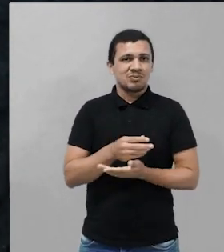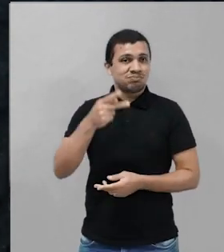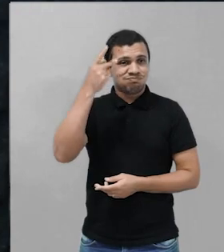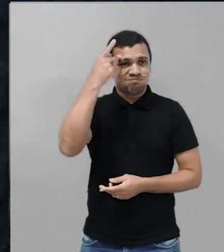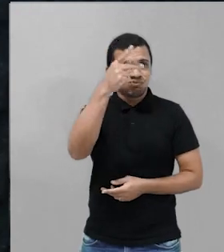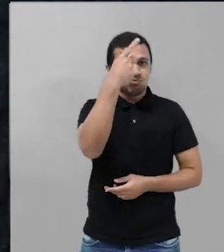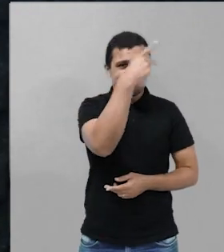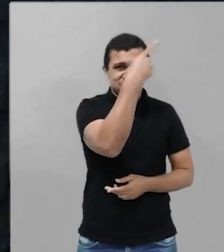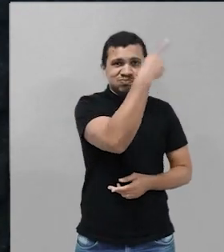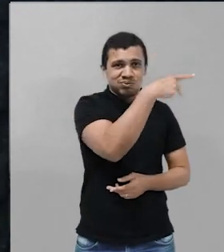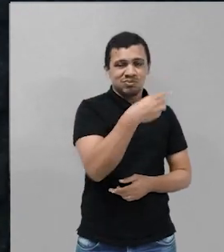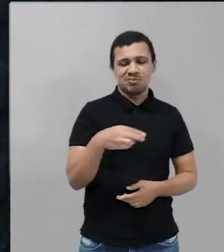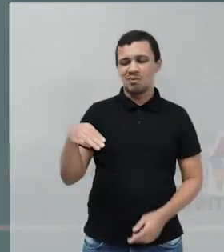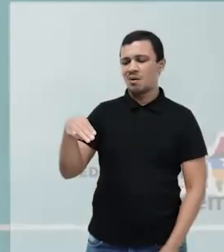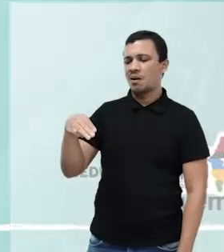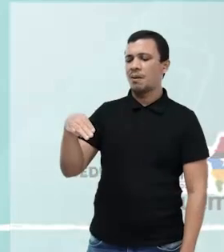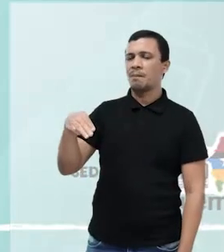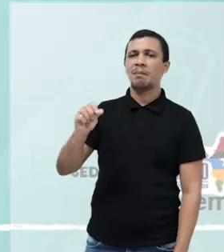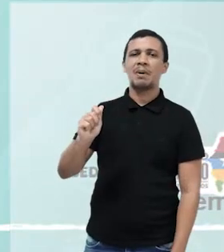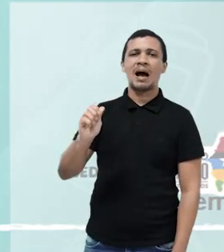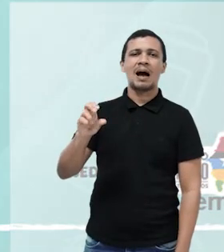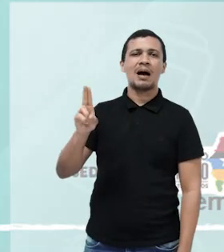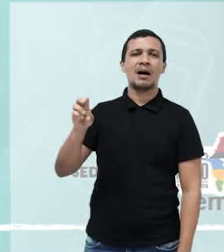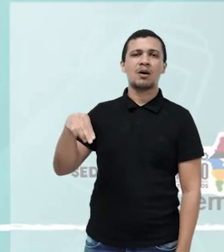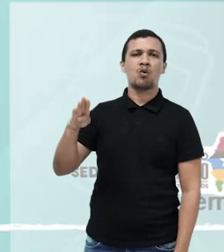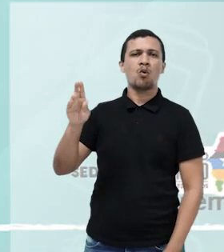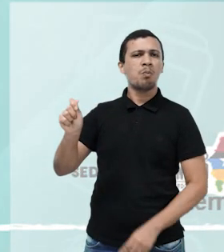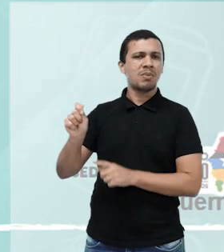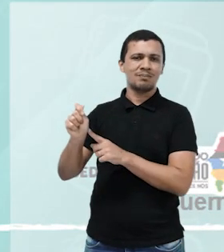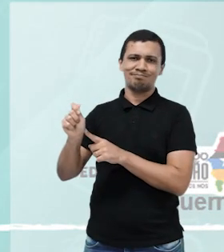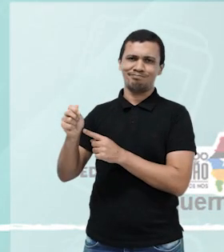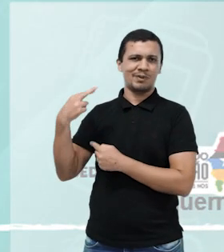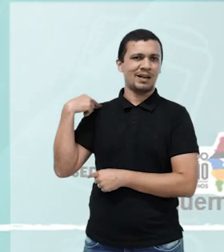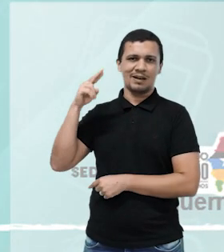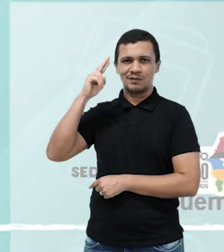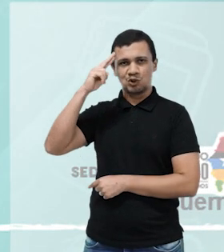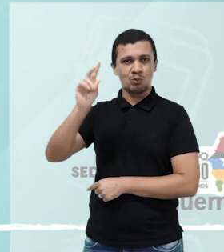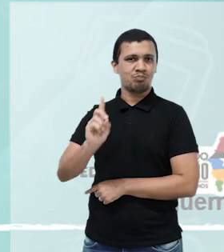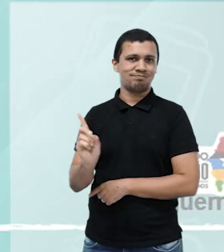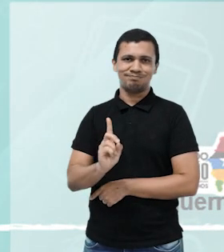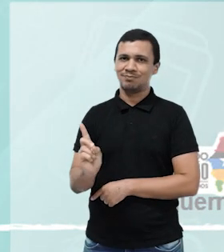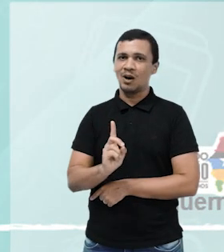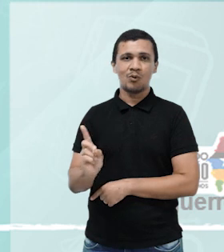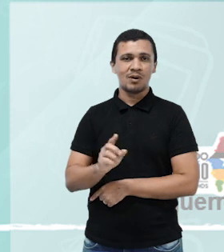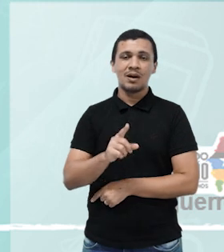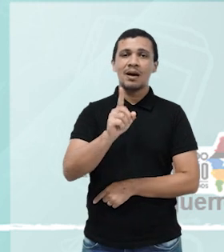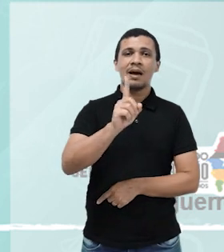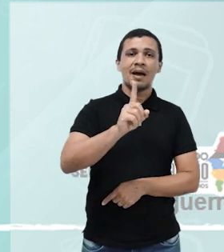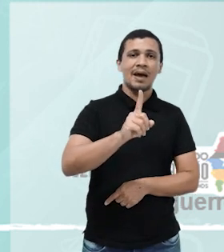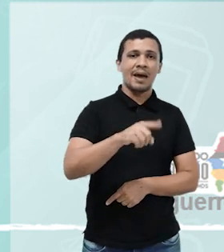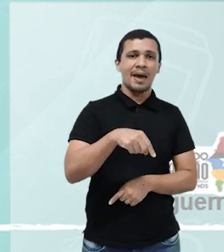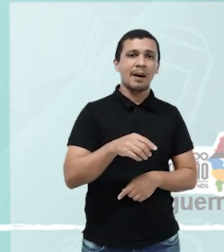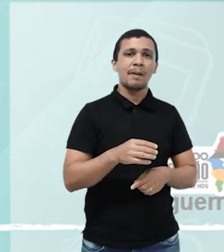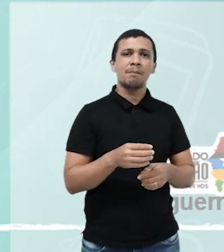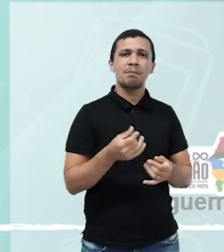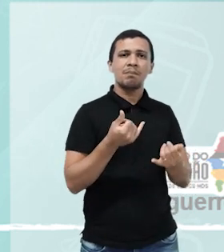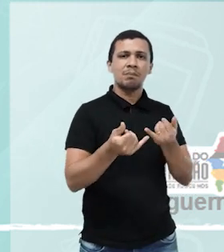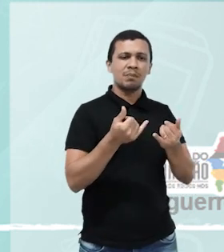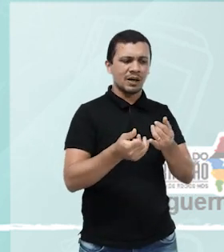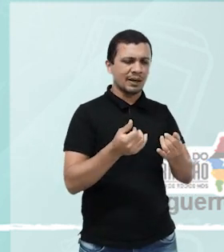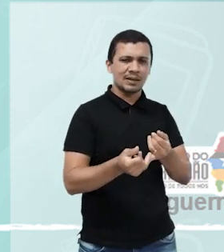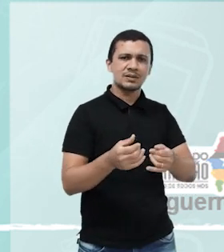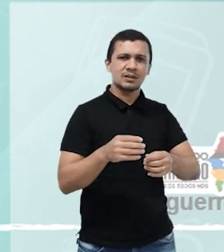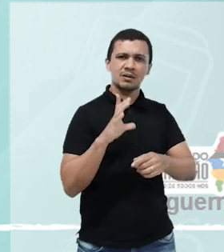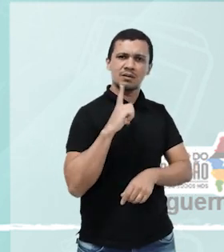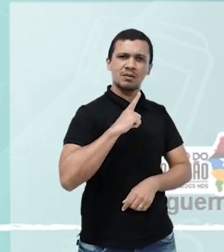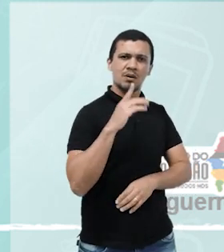não é uma forma religiosa. Macumba é um instrumento musical, como um tambor feito num tronco de